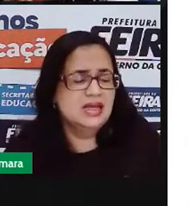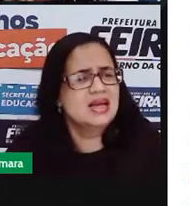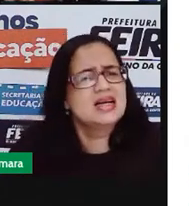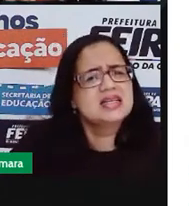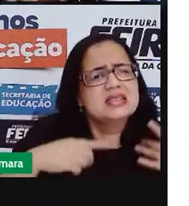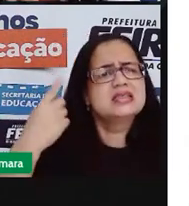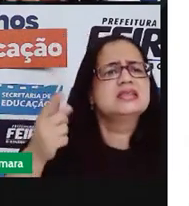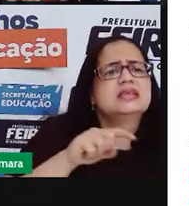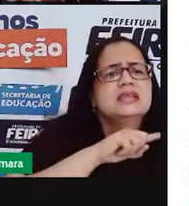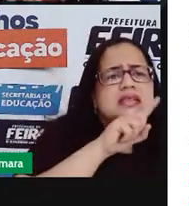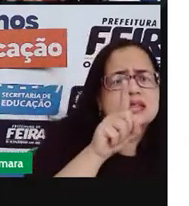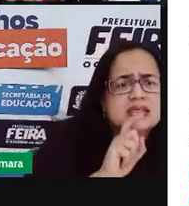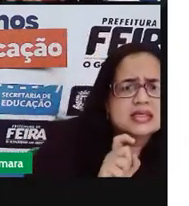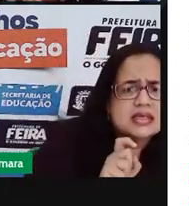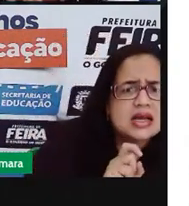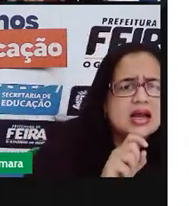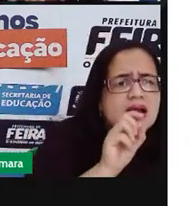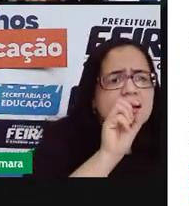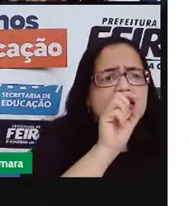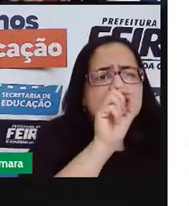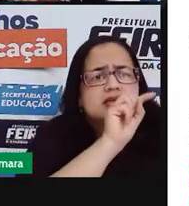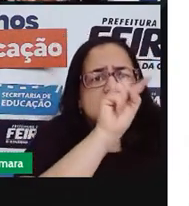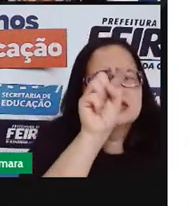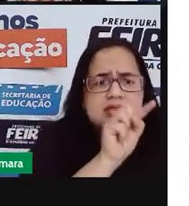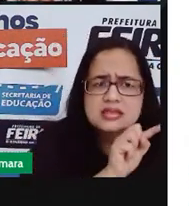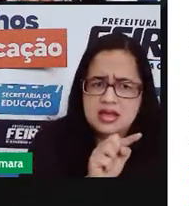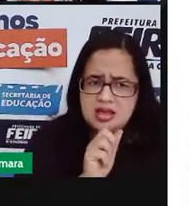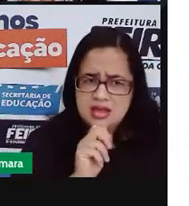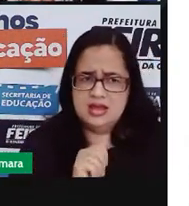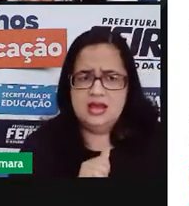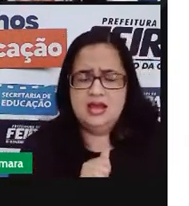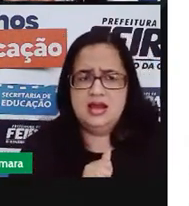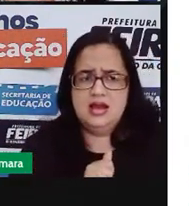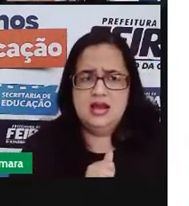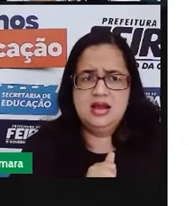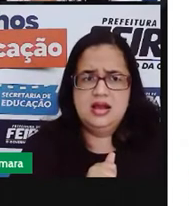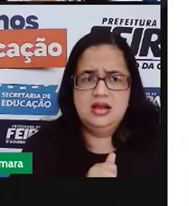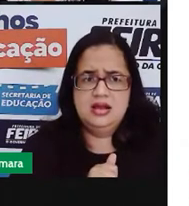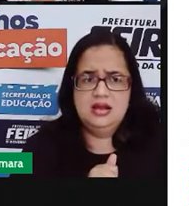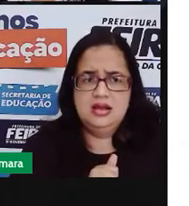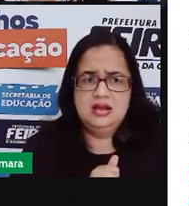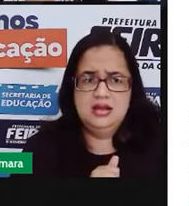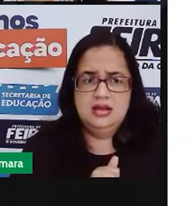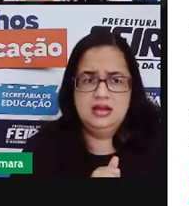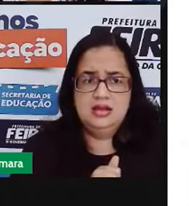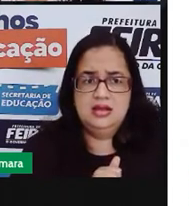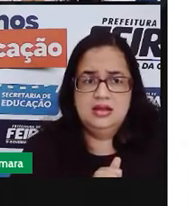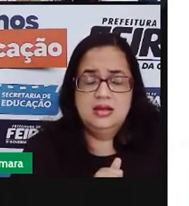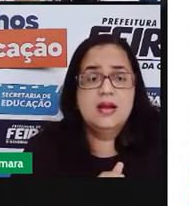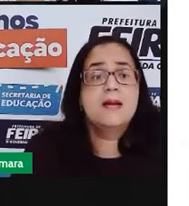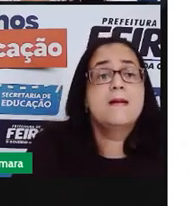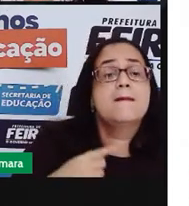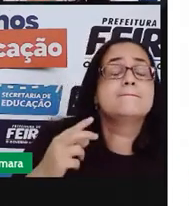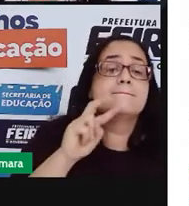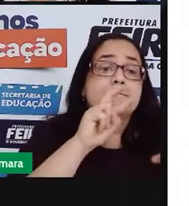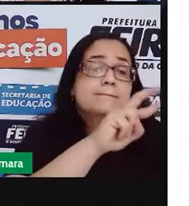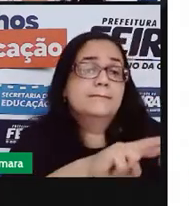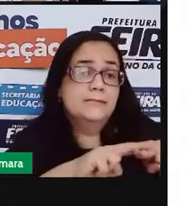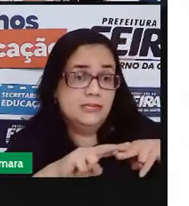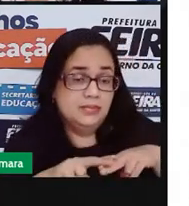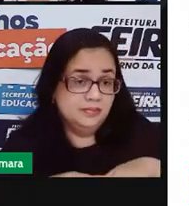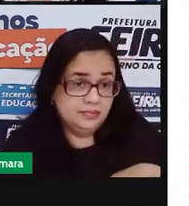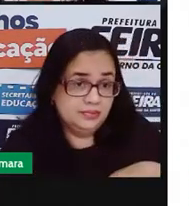-A-Z-A. Não é verdade? É isso. É por isso